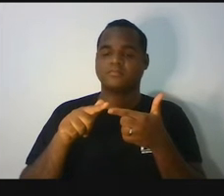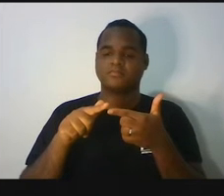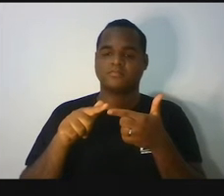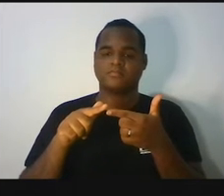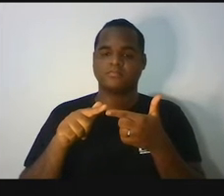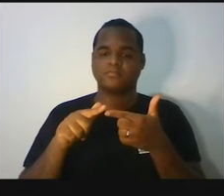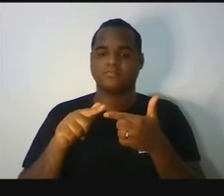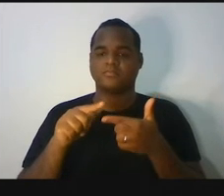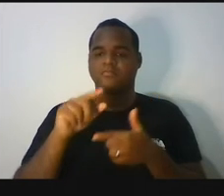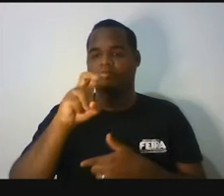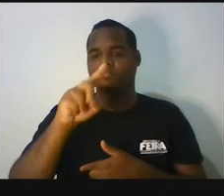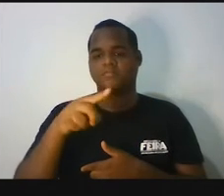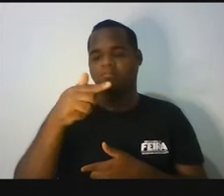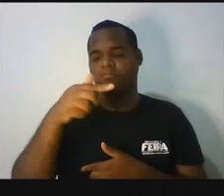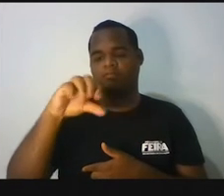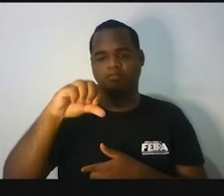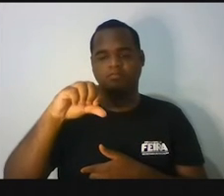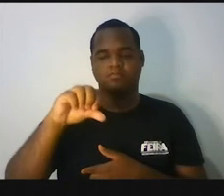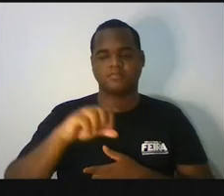5,79.